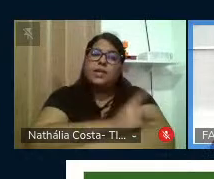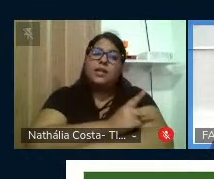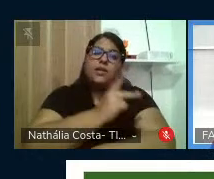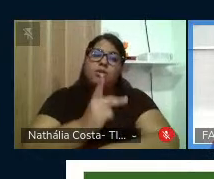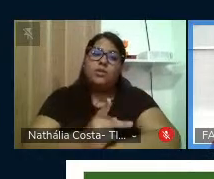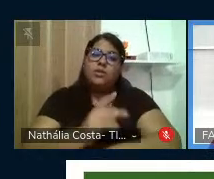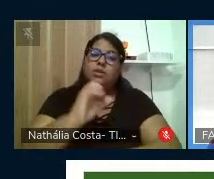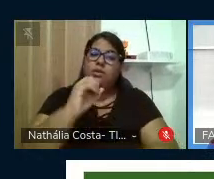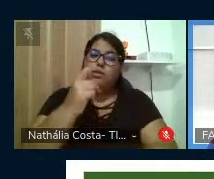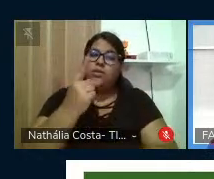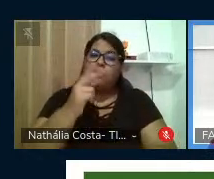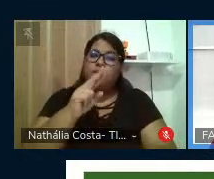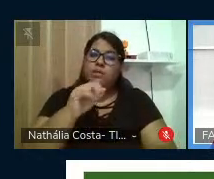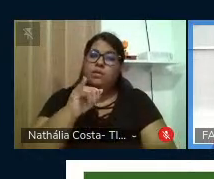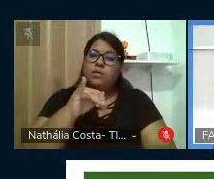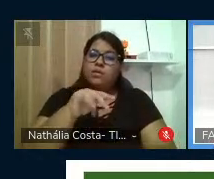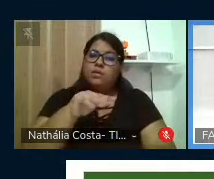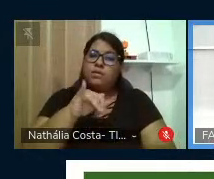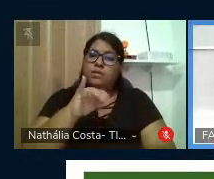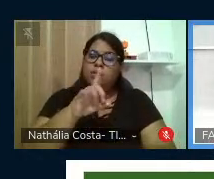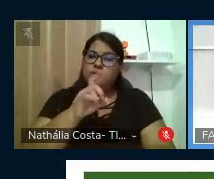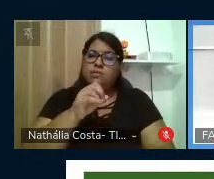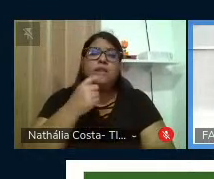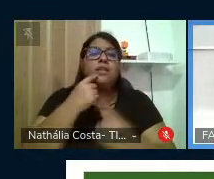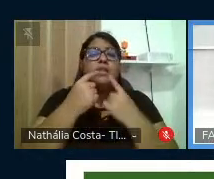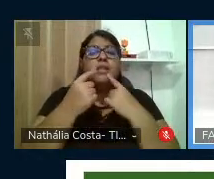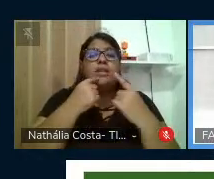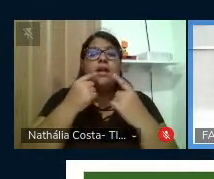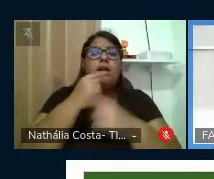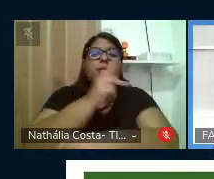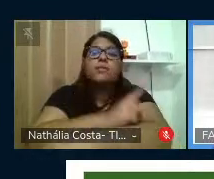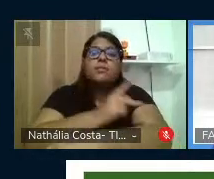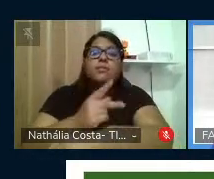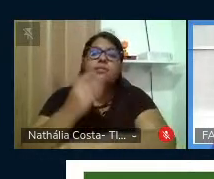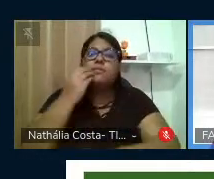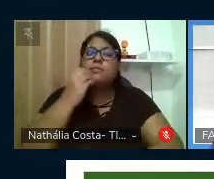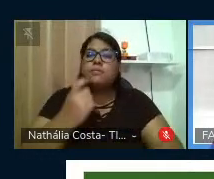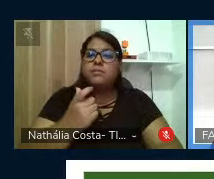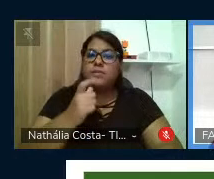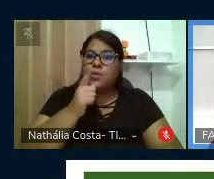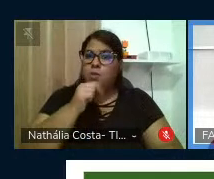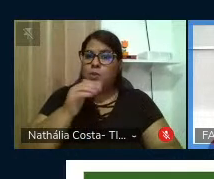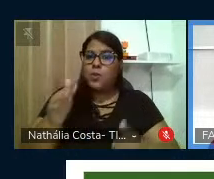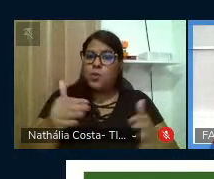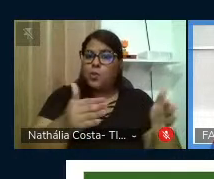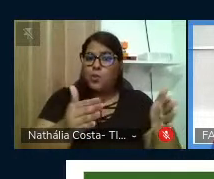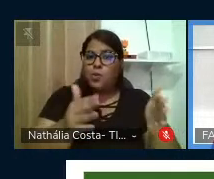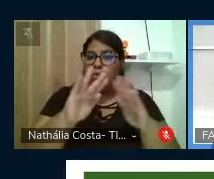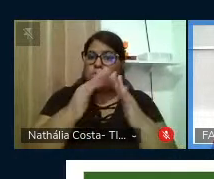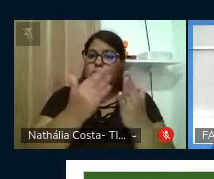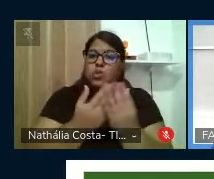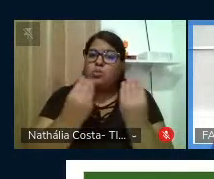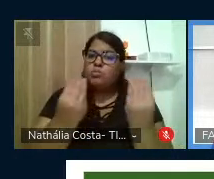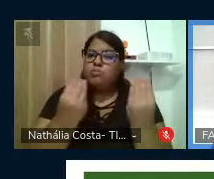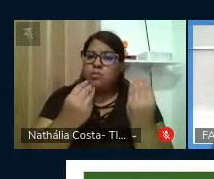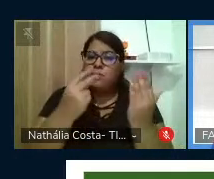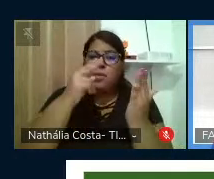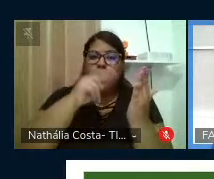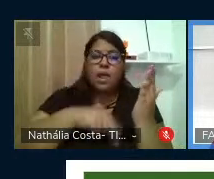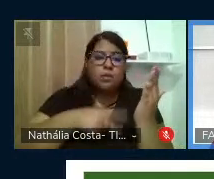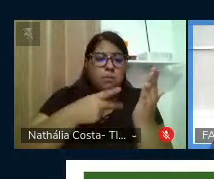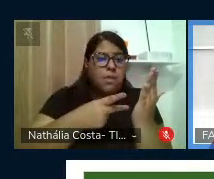Oprimido, que diálogos poderíamos promover entre a pedagogia freiriana, o Rio Capivaribe e as escolas e que leitura